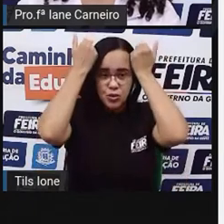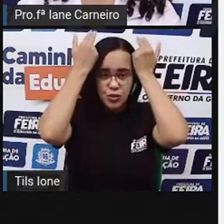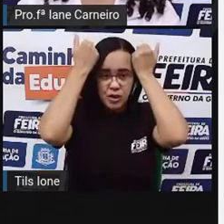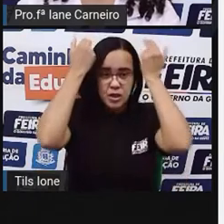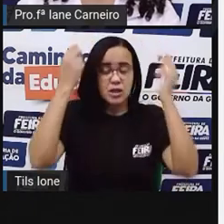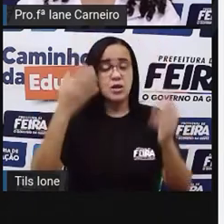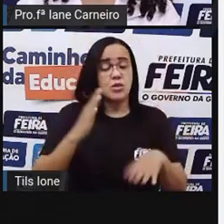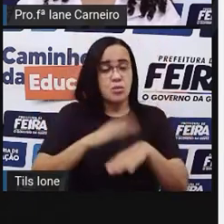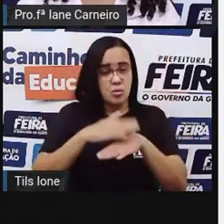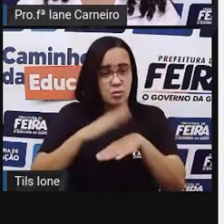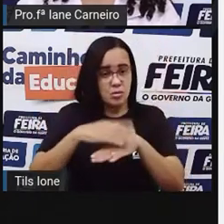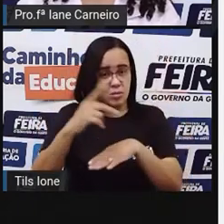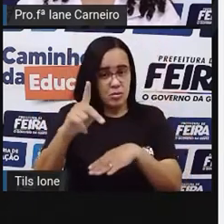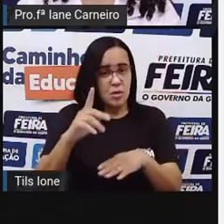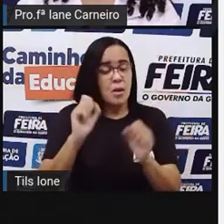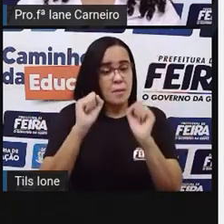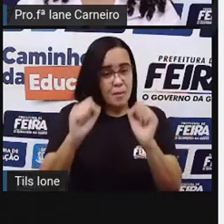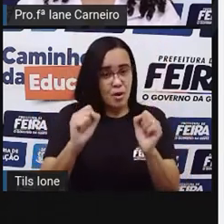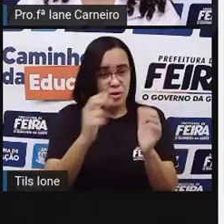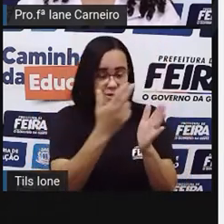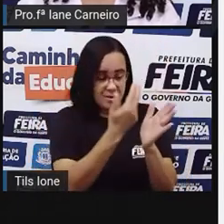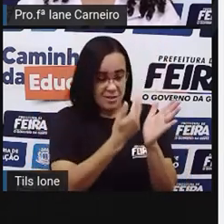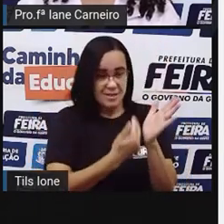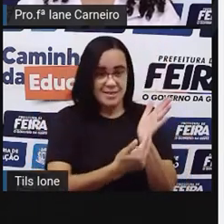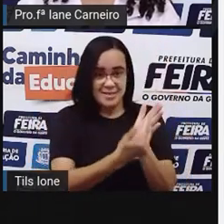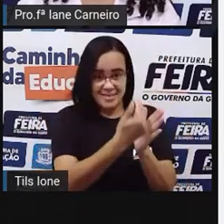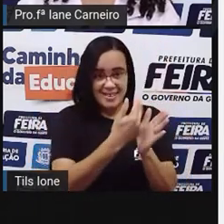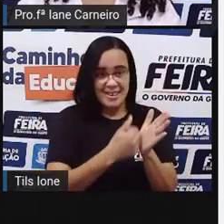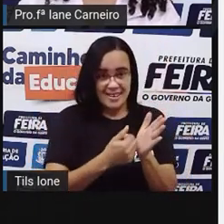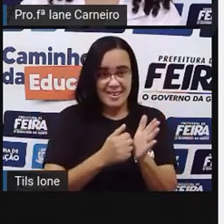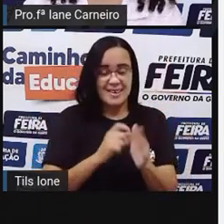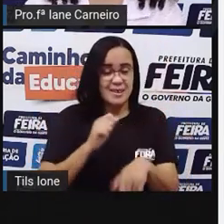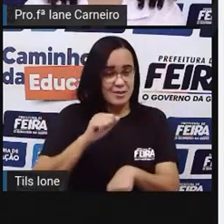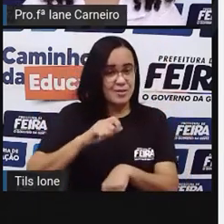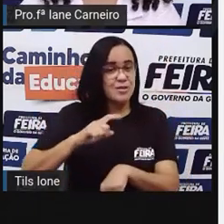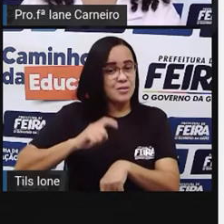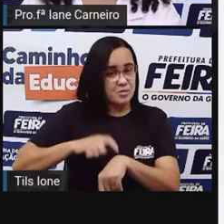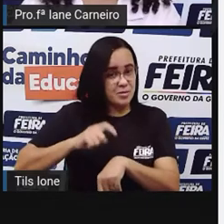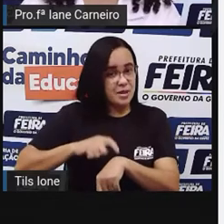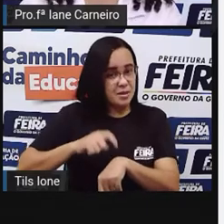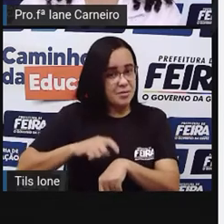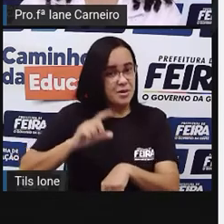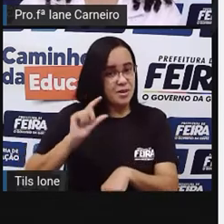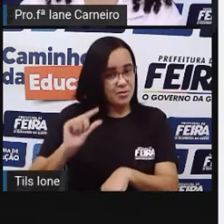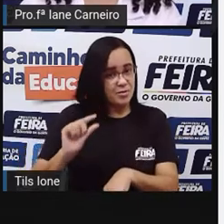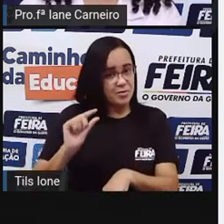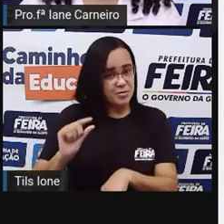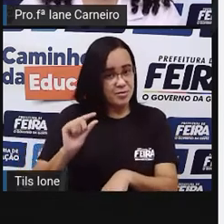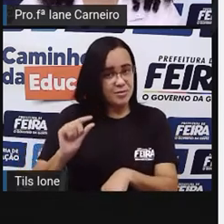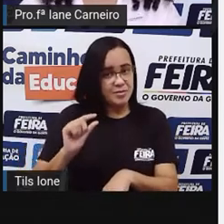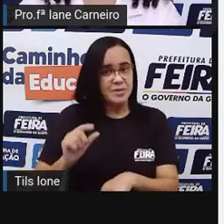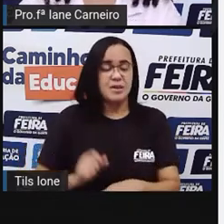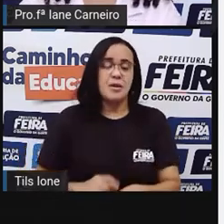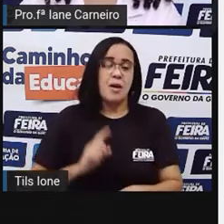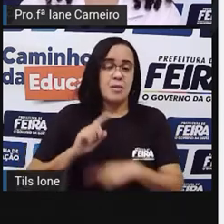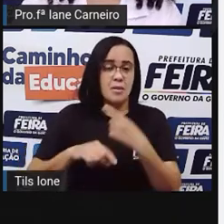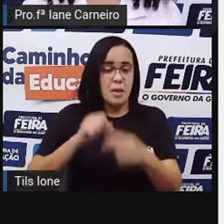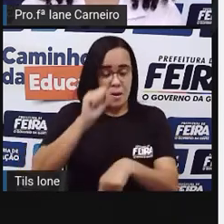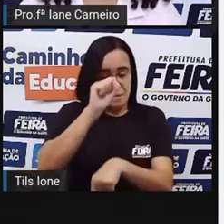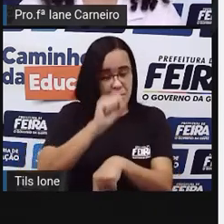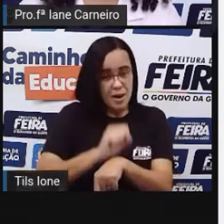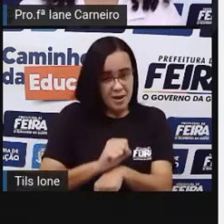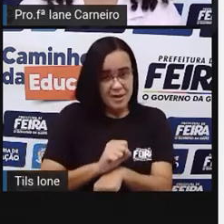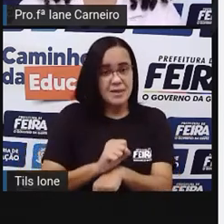escrever o nome, tá certo? Se você tiver um tempinho aí, você pode, se estiver pelo YouTube, você pode parar a aula, né?